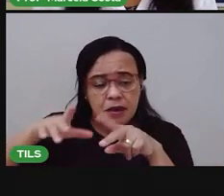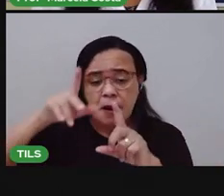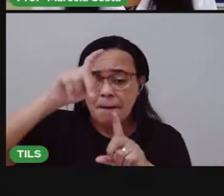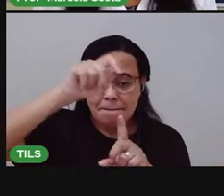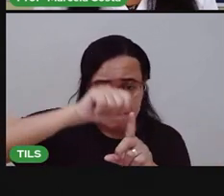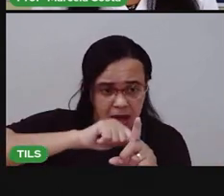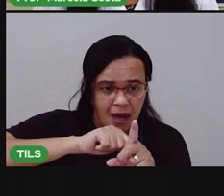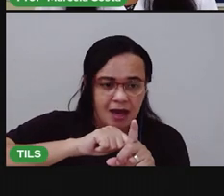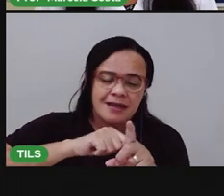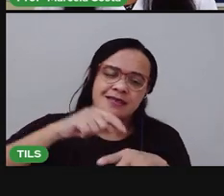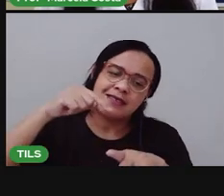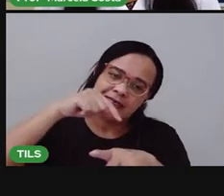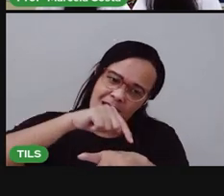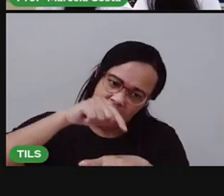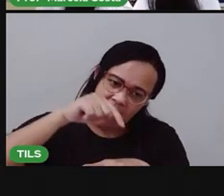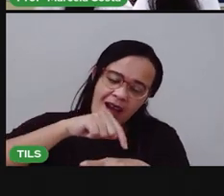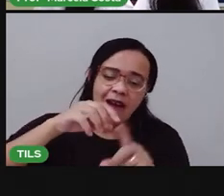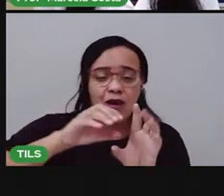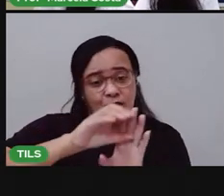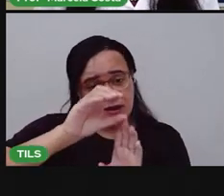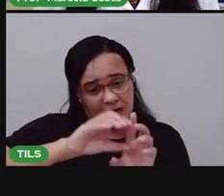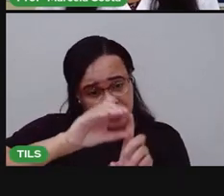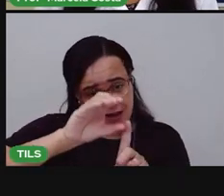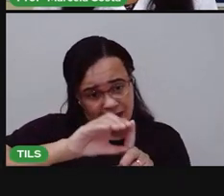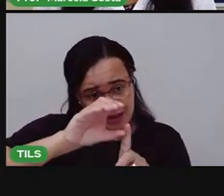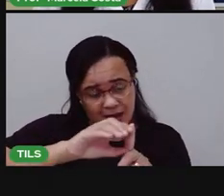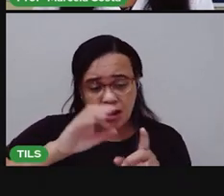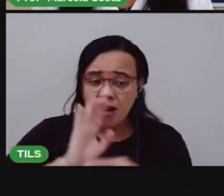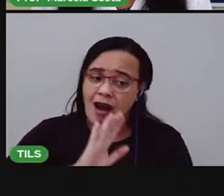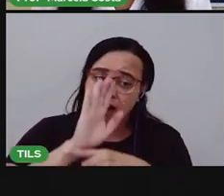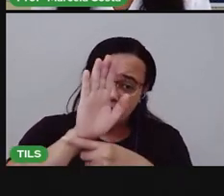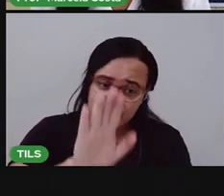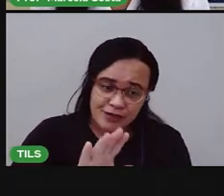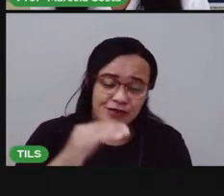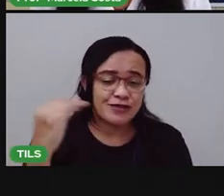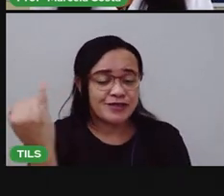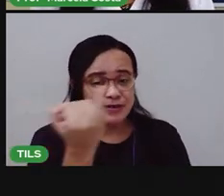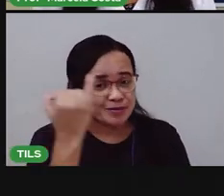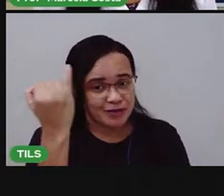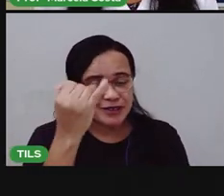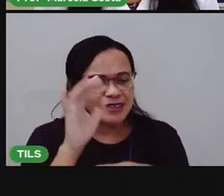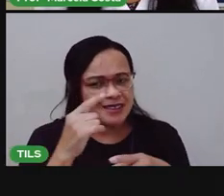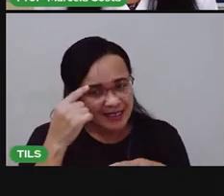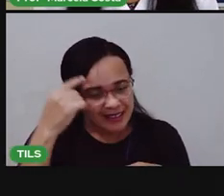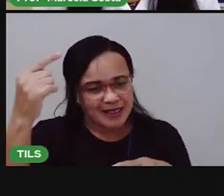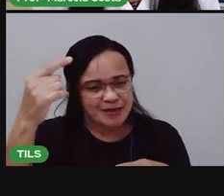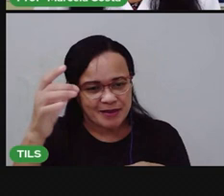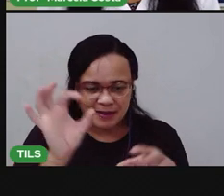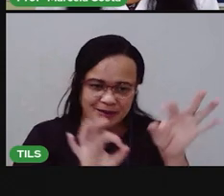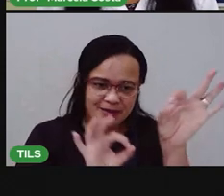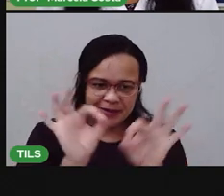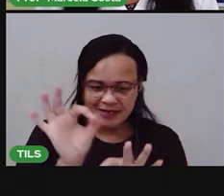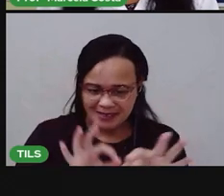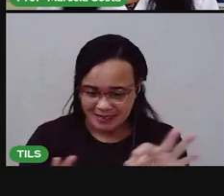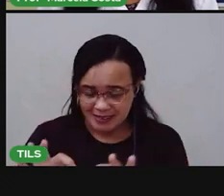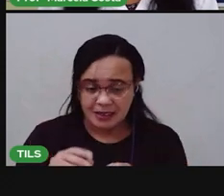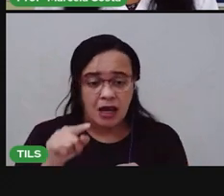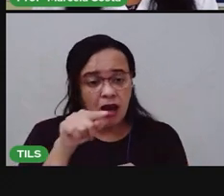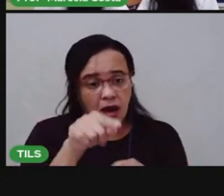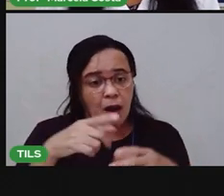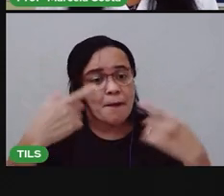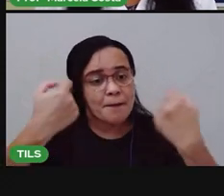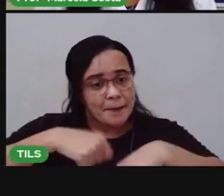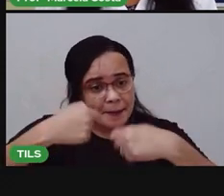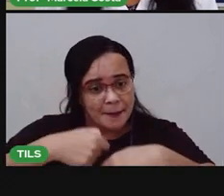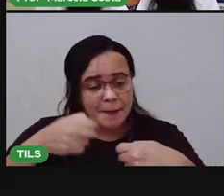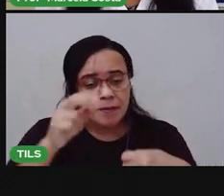é importante, e a gente já viu aqui nas nossas aulas, como é organizado o calendário. Então, é importante que você faça uso desse instrumento